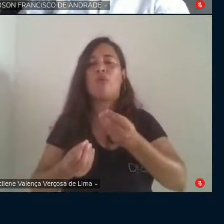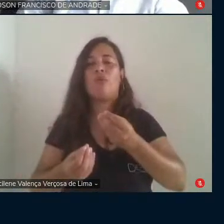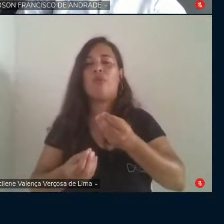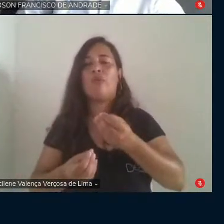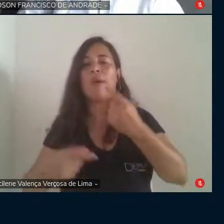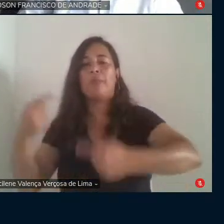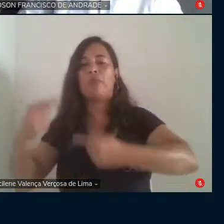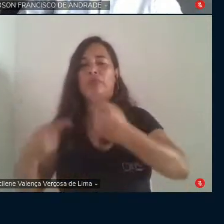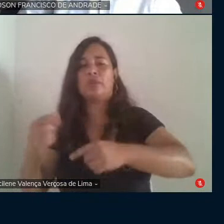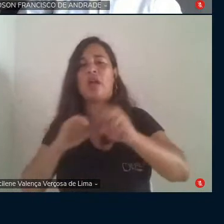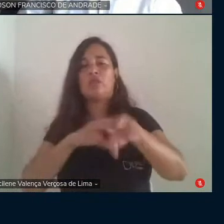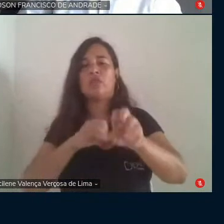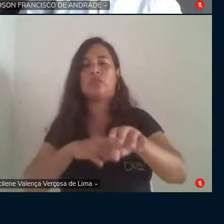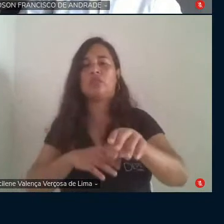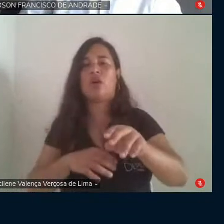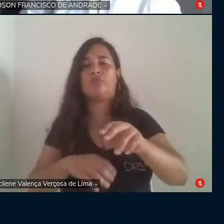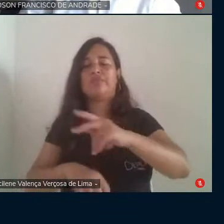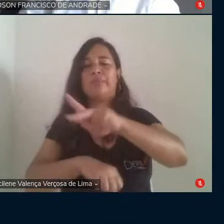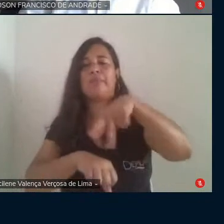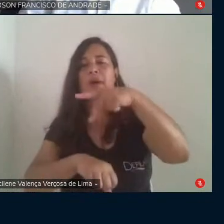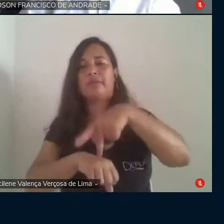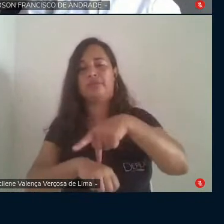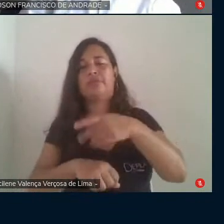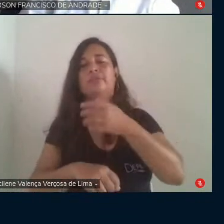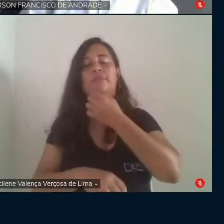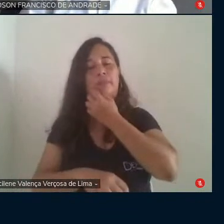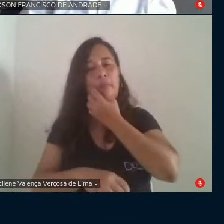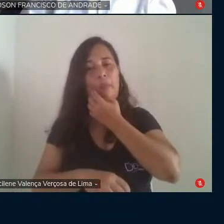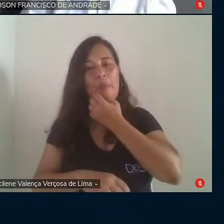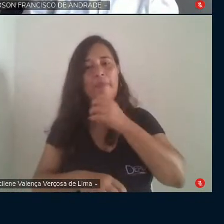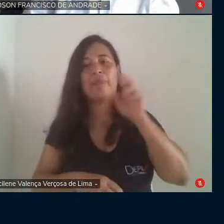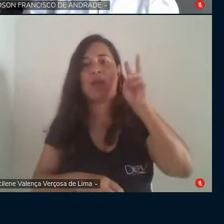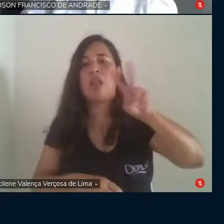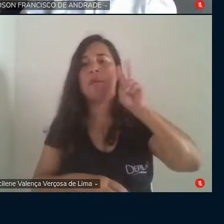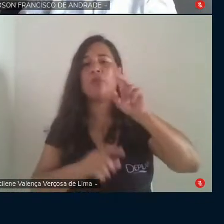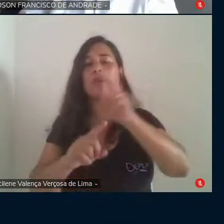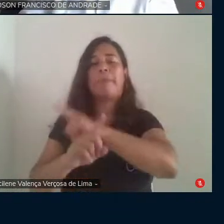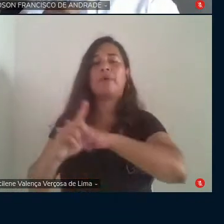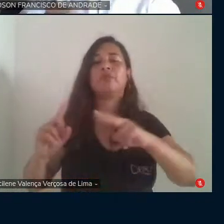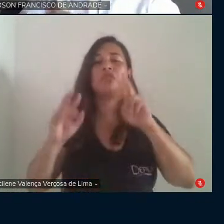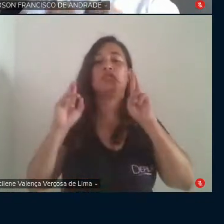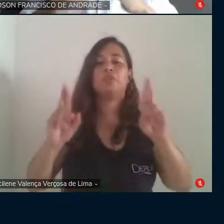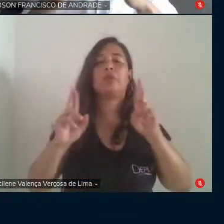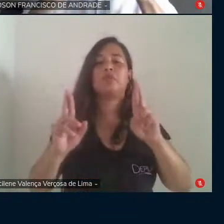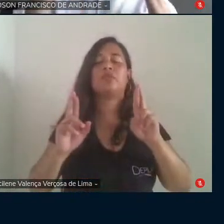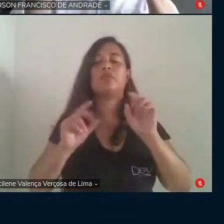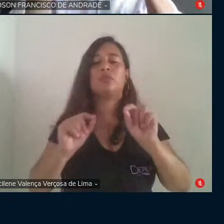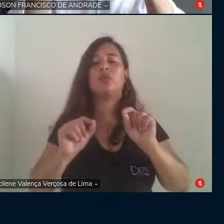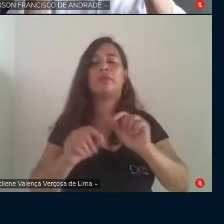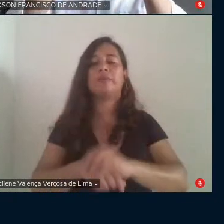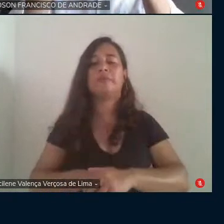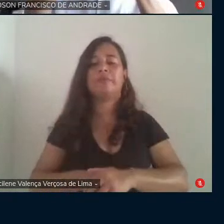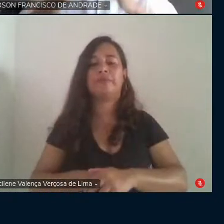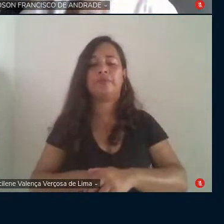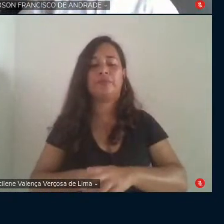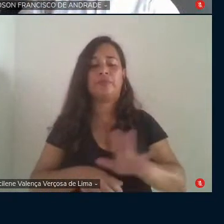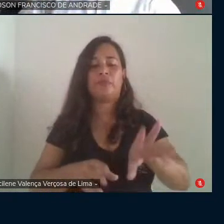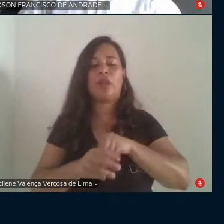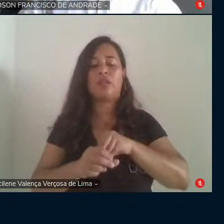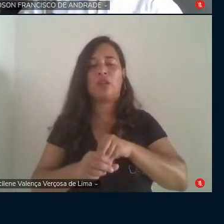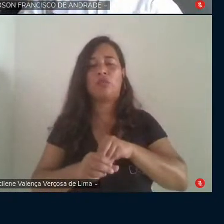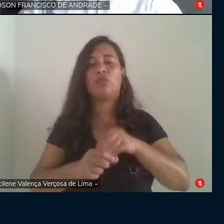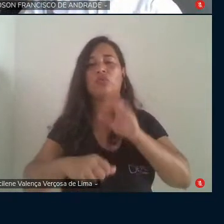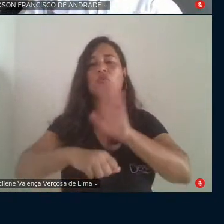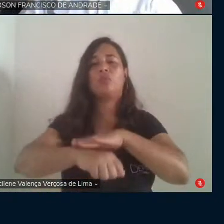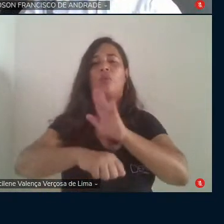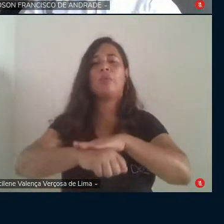nosso país. Lembro que essa perspectiva esperançosa está dentro do momento